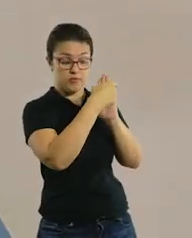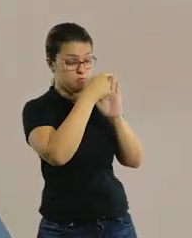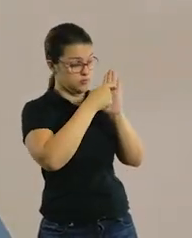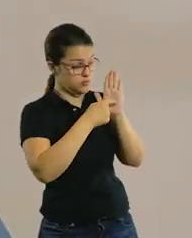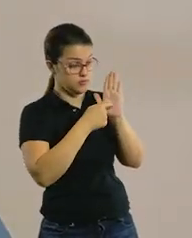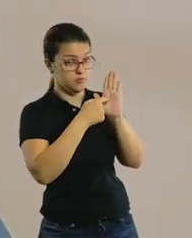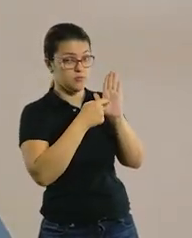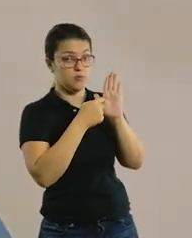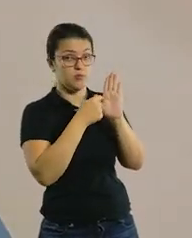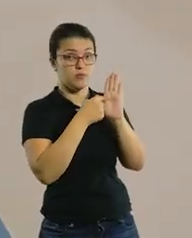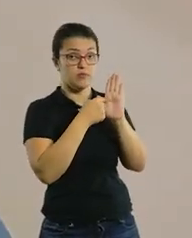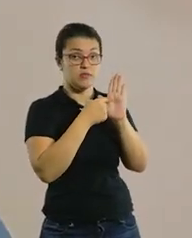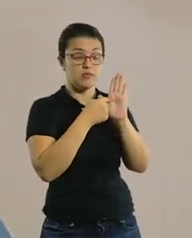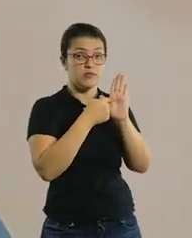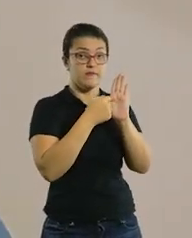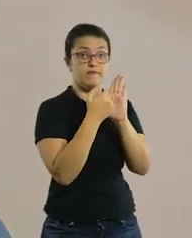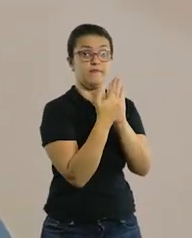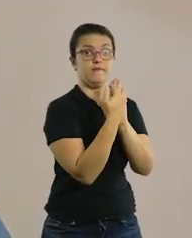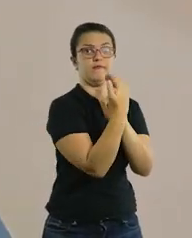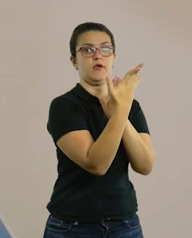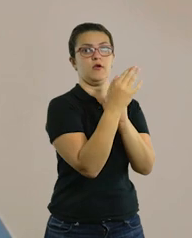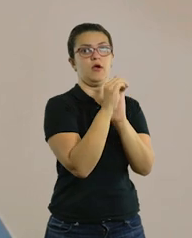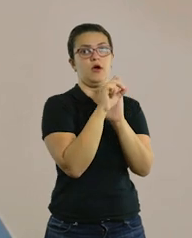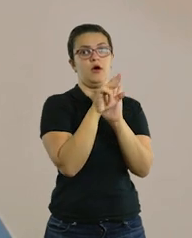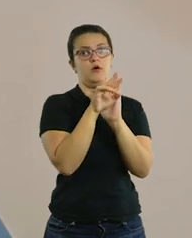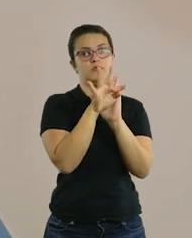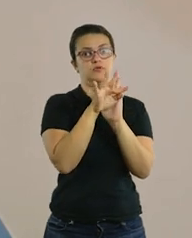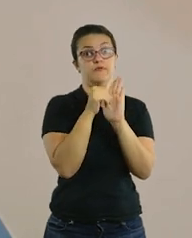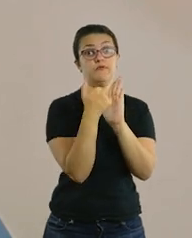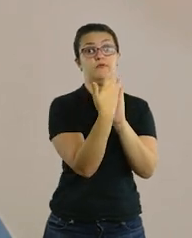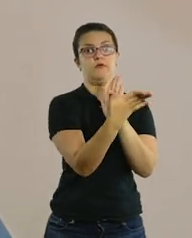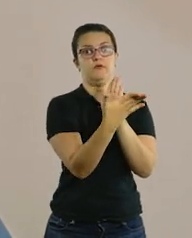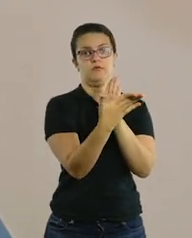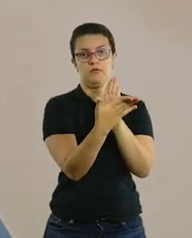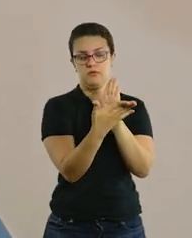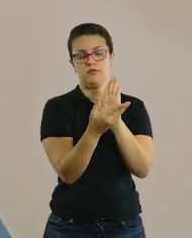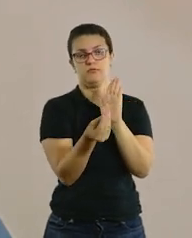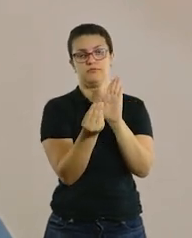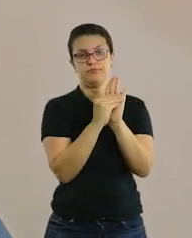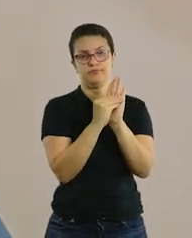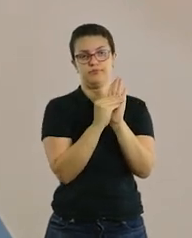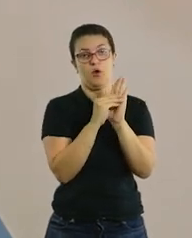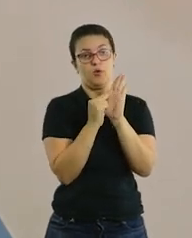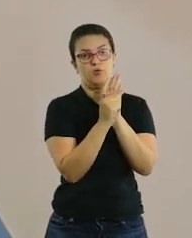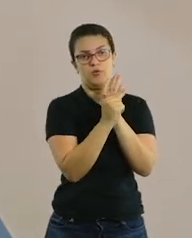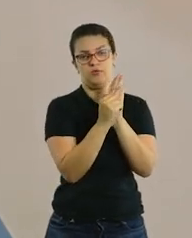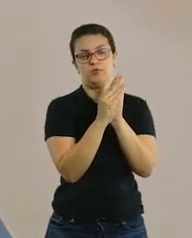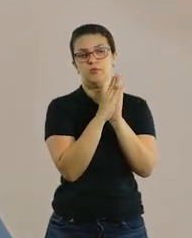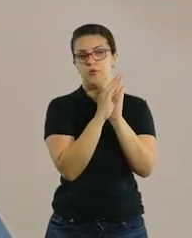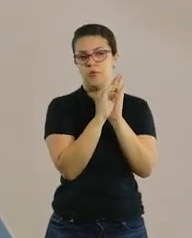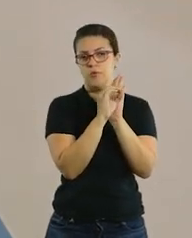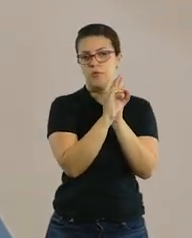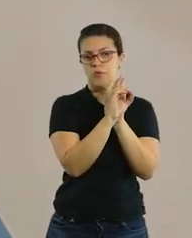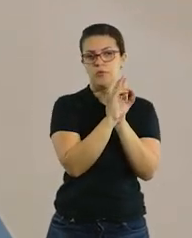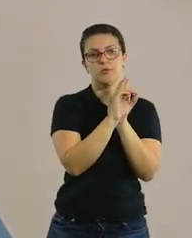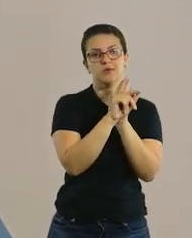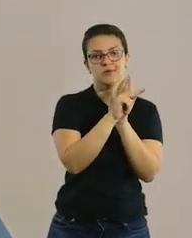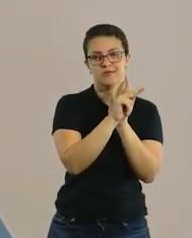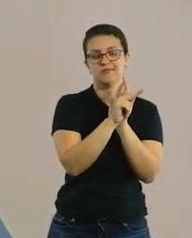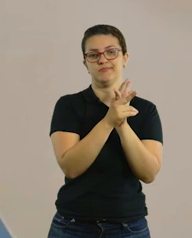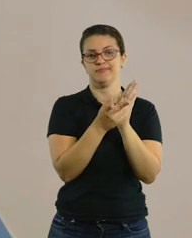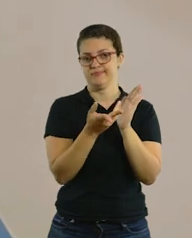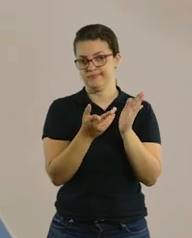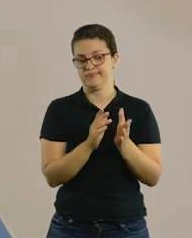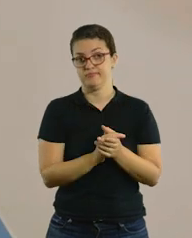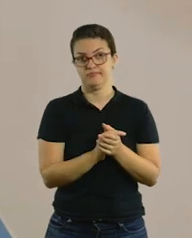na coluna correspondente. No caso, Book, ele fica Out Pencil Case. Ele fica fora do estojo,